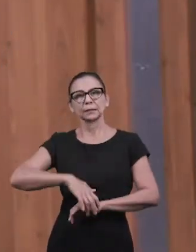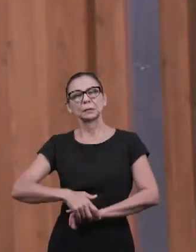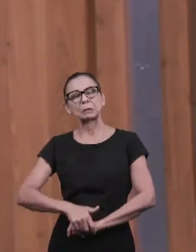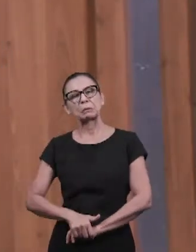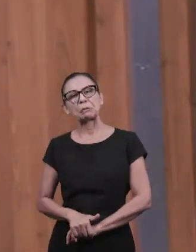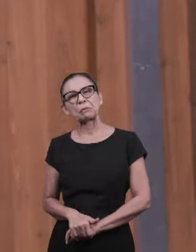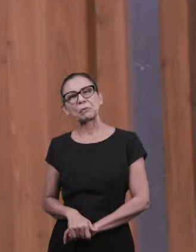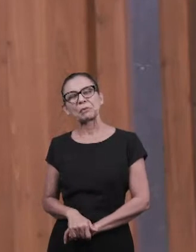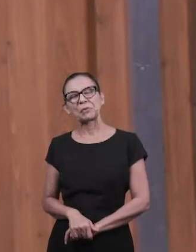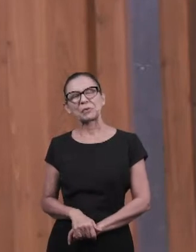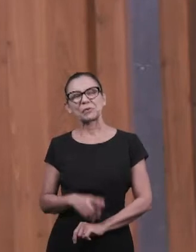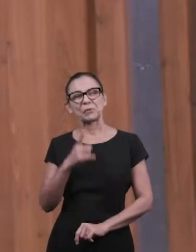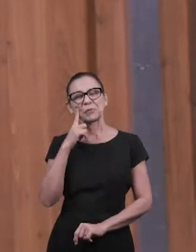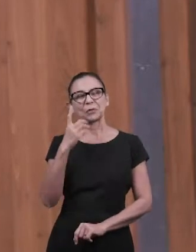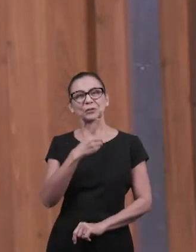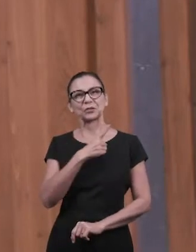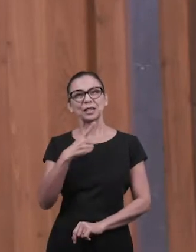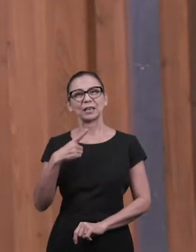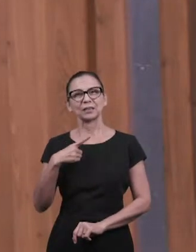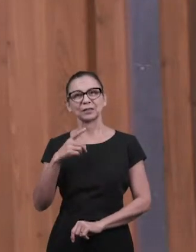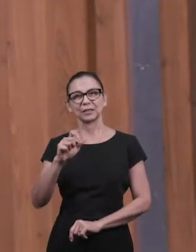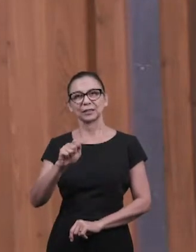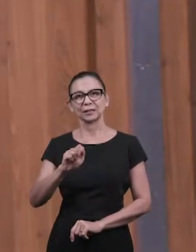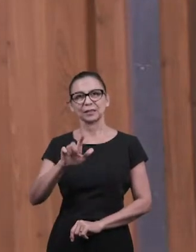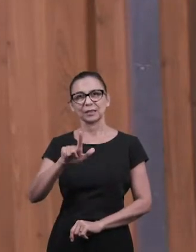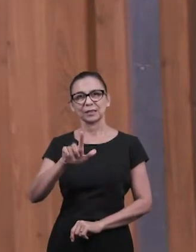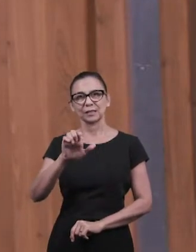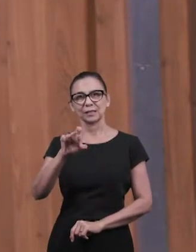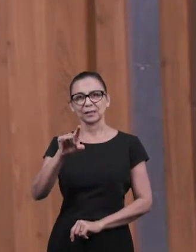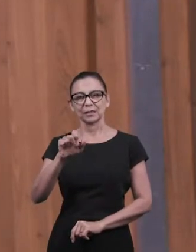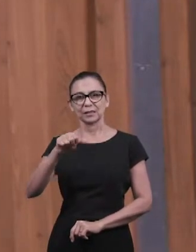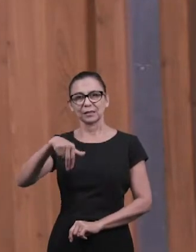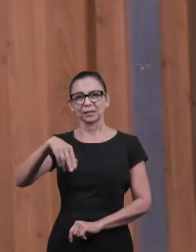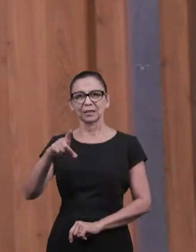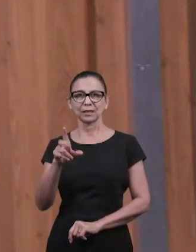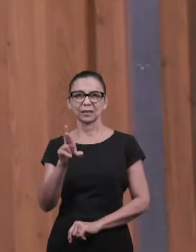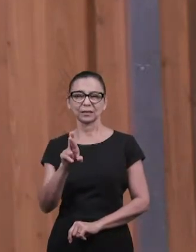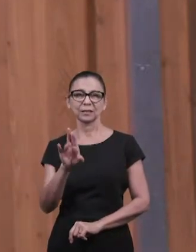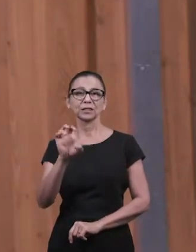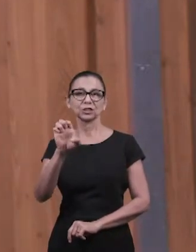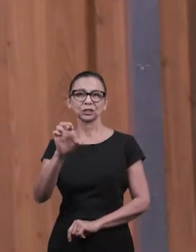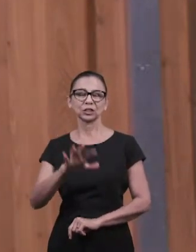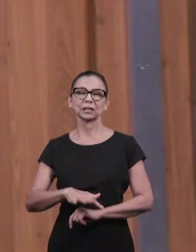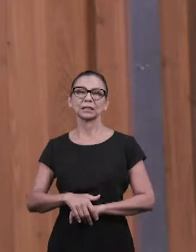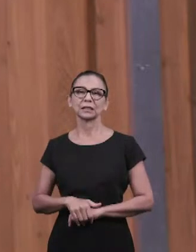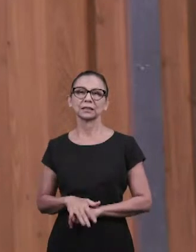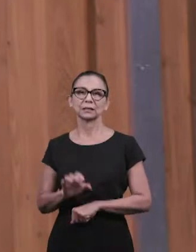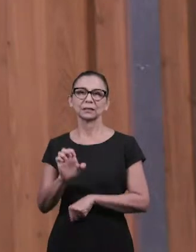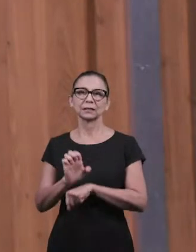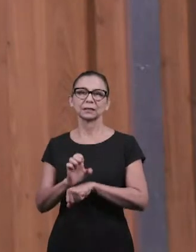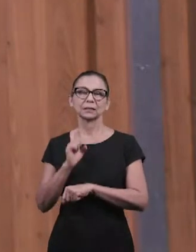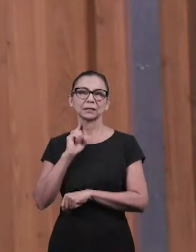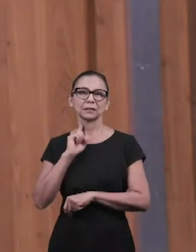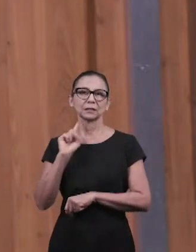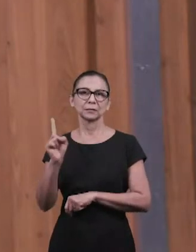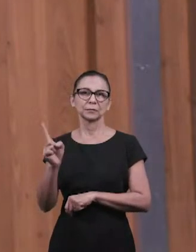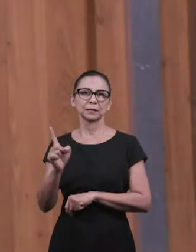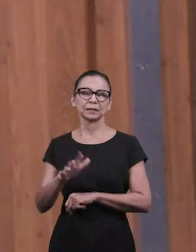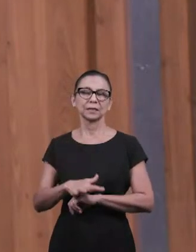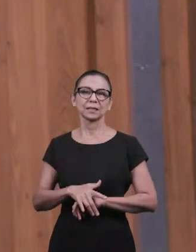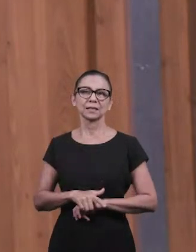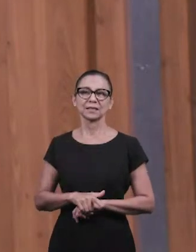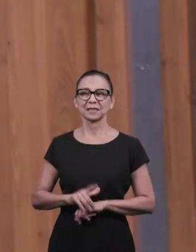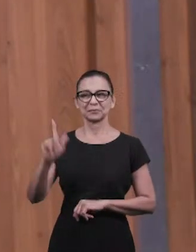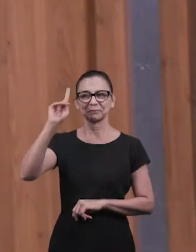essa resposta é um diácono, o diácono Alexandre, da igreja de Santa Rita do Sapucaí, no estado de Minas Gerais.